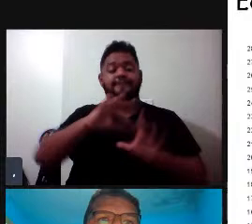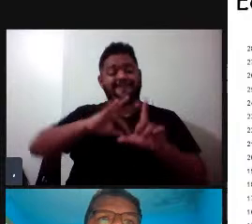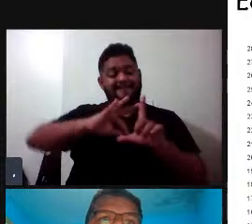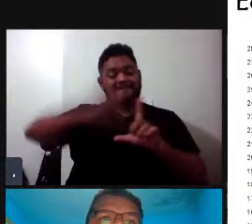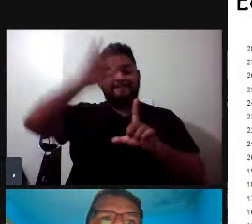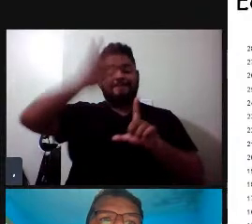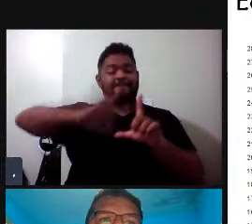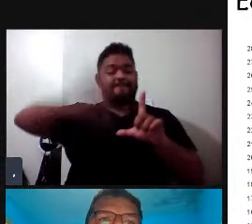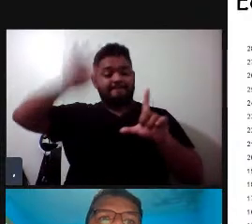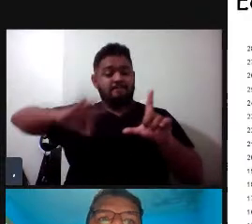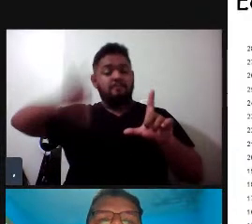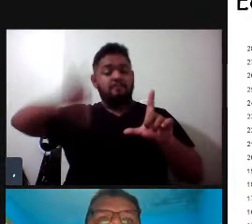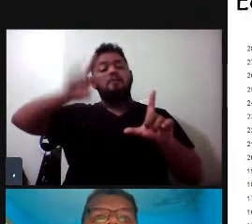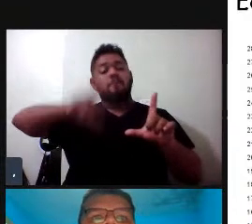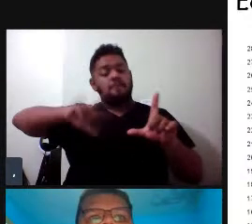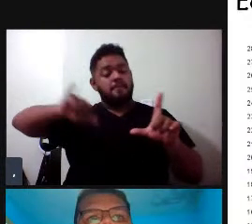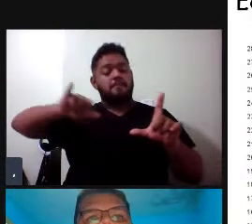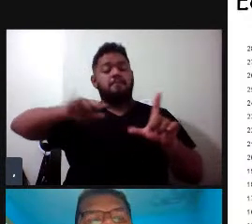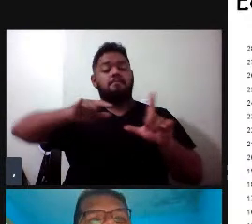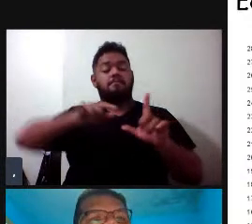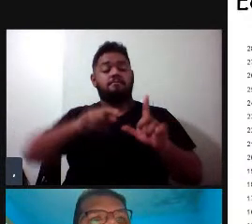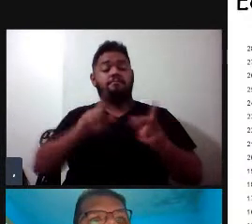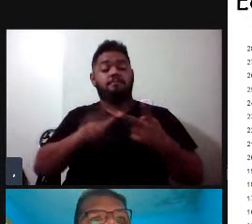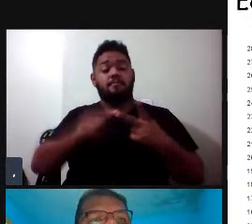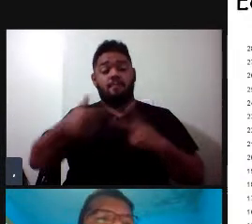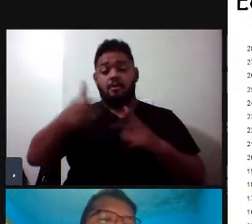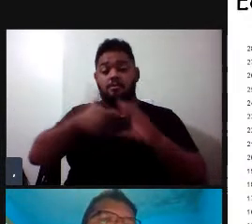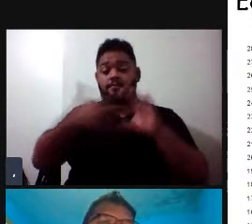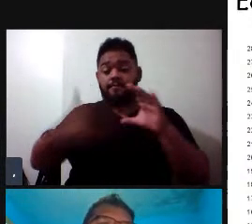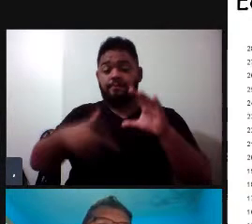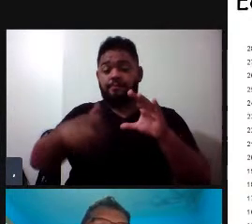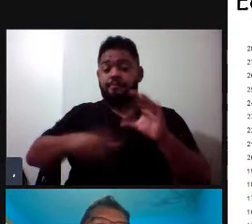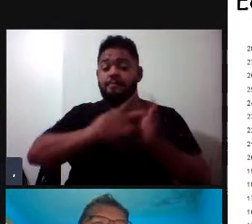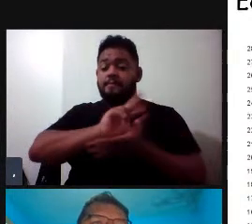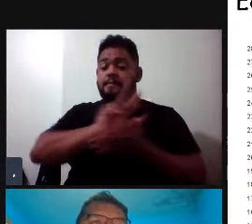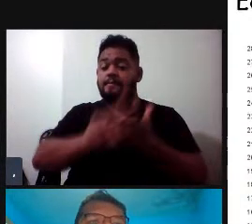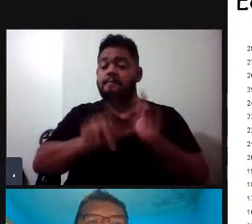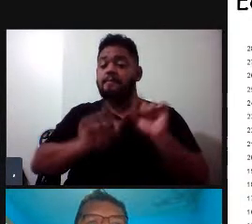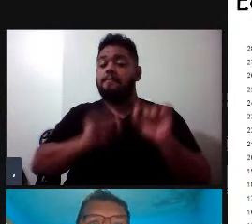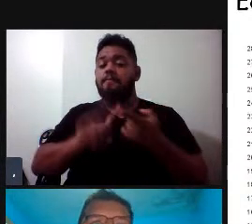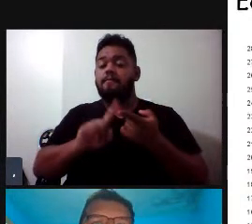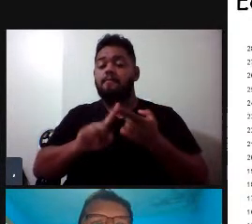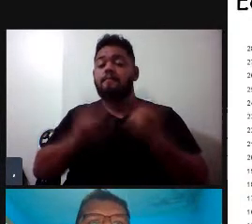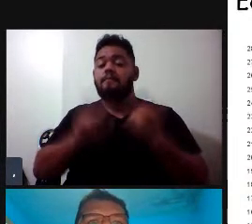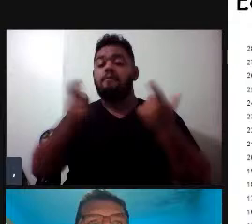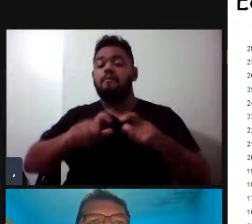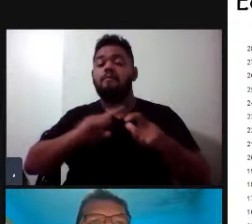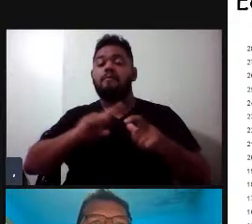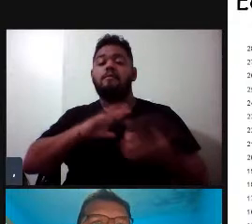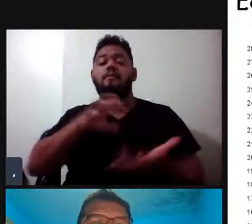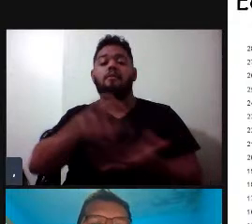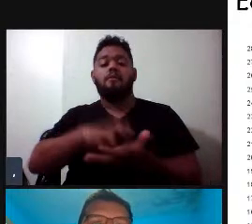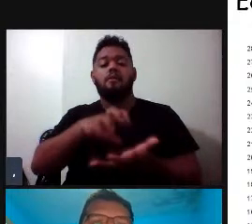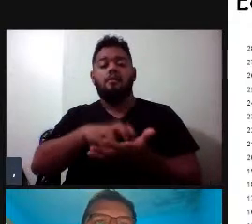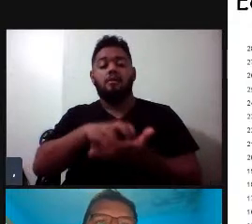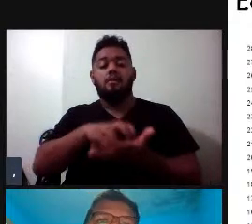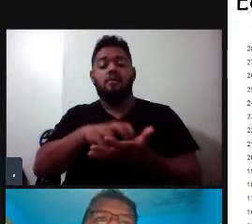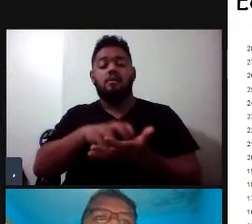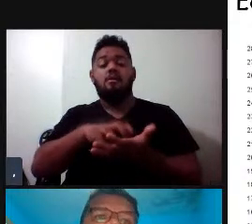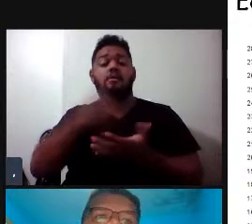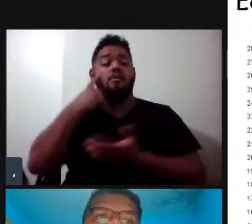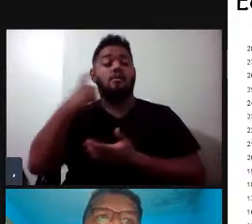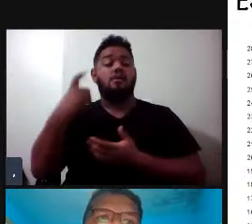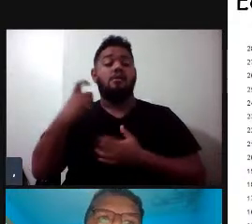ser bem largas, assim, e outra característica que varia bastante entre as espécies é onde está concentrada a maior parte da energia nesse som,